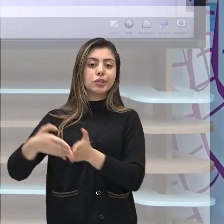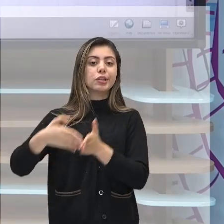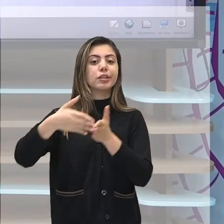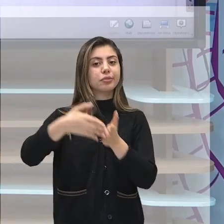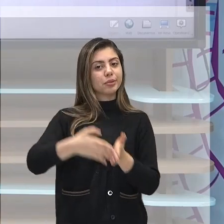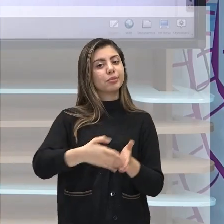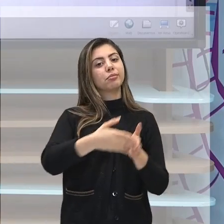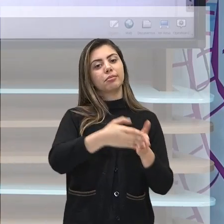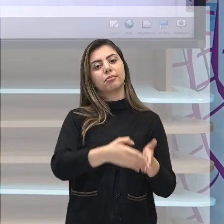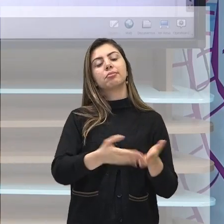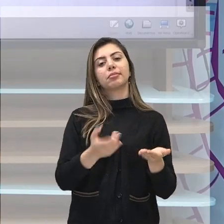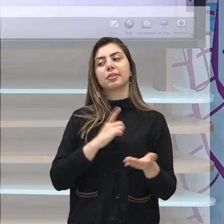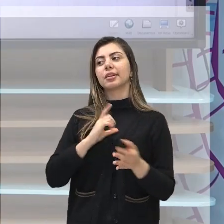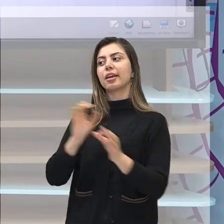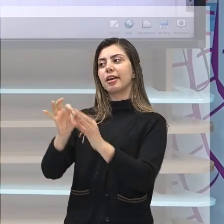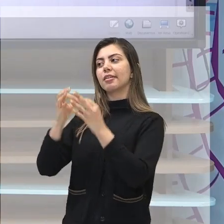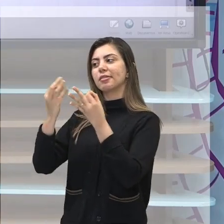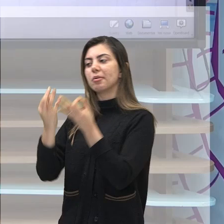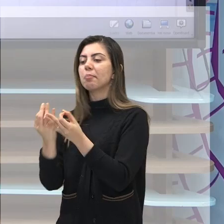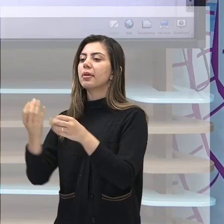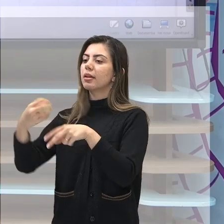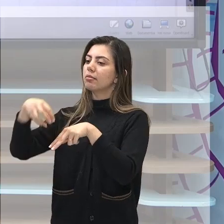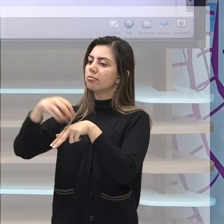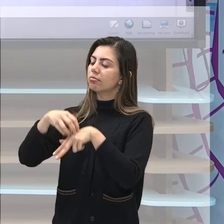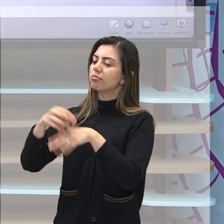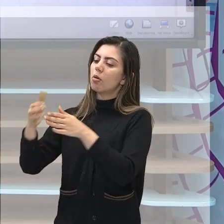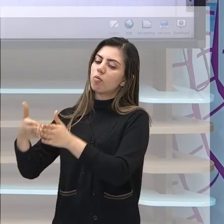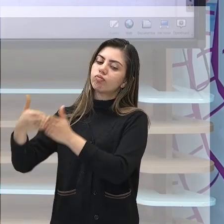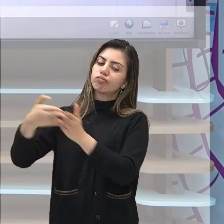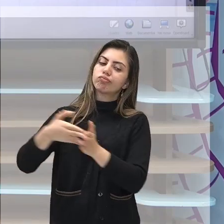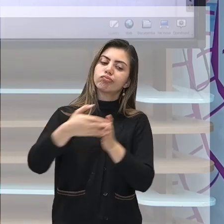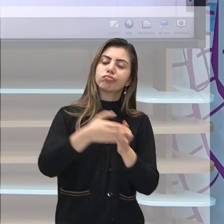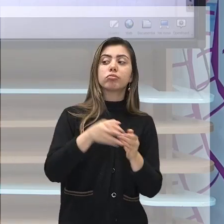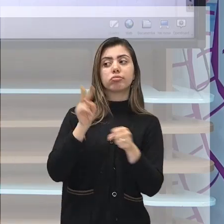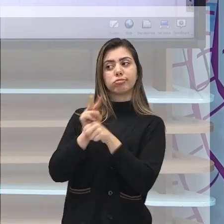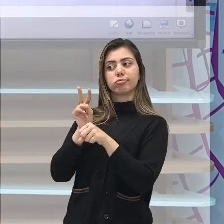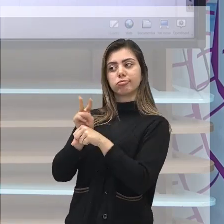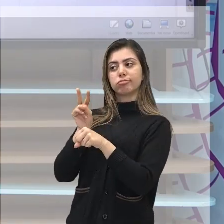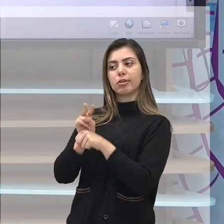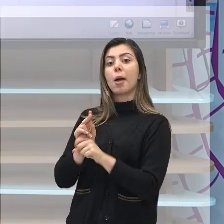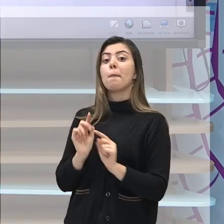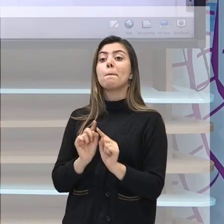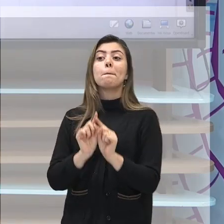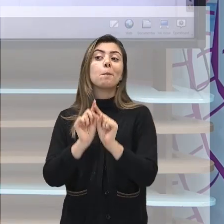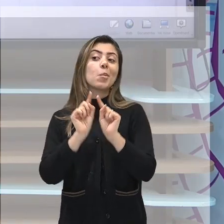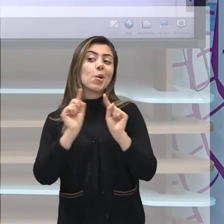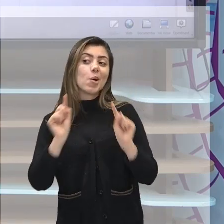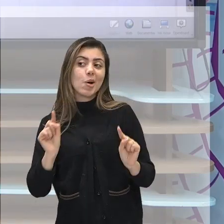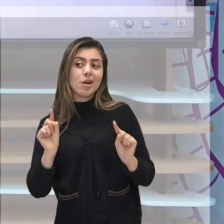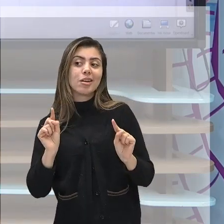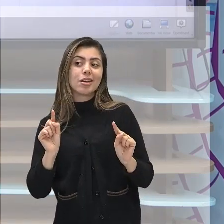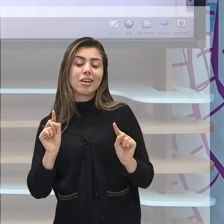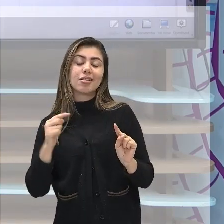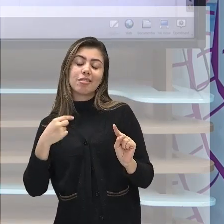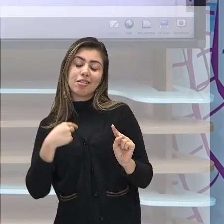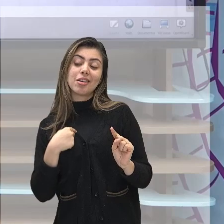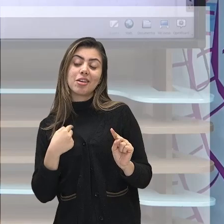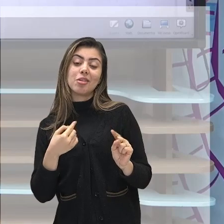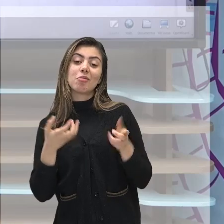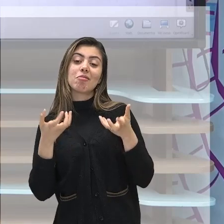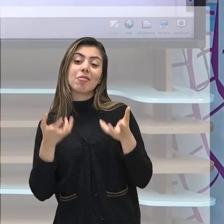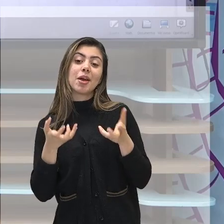e todo o aparato da coroa portuguesa em segurança, mas em contrapartida eu também